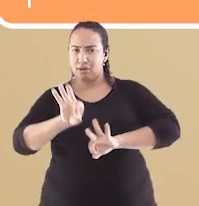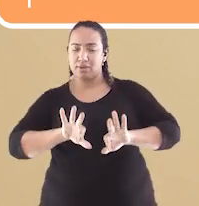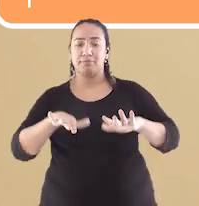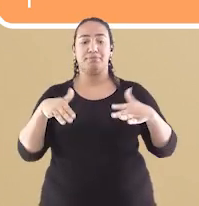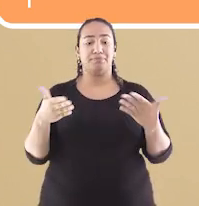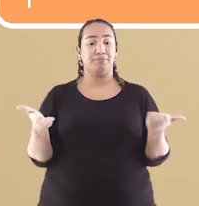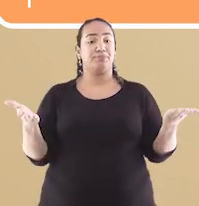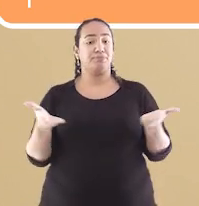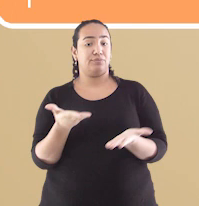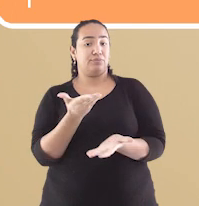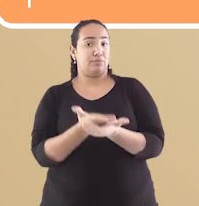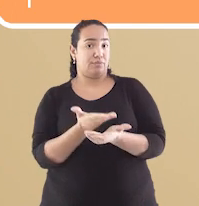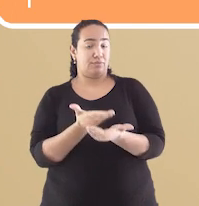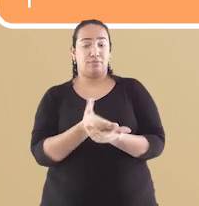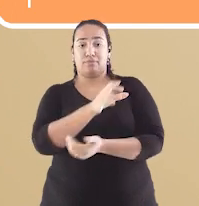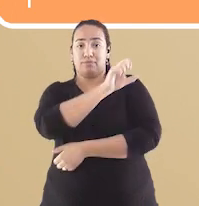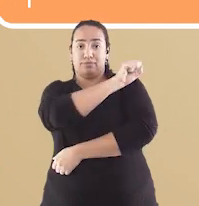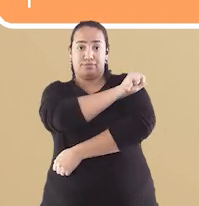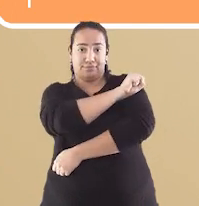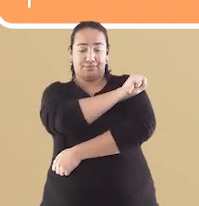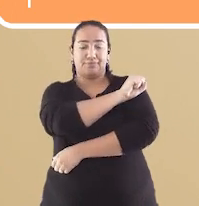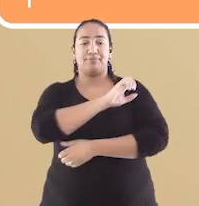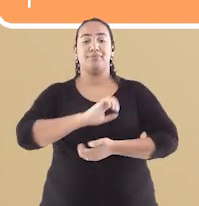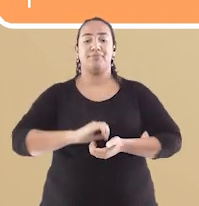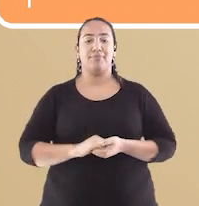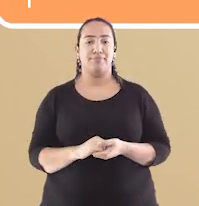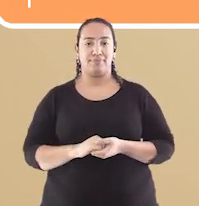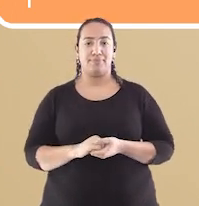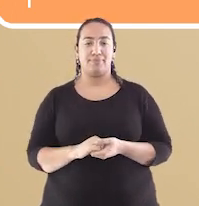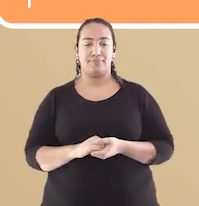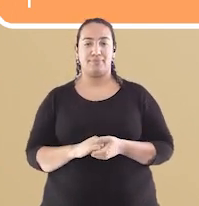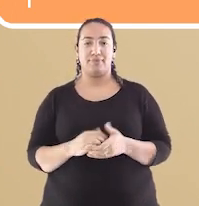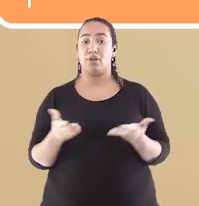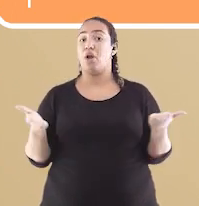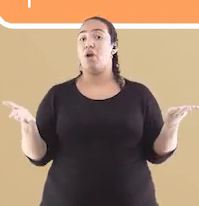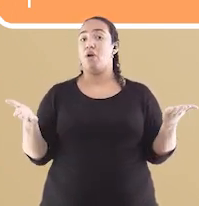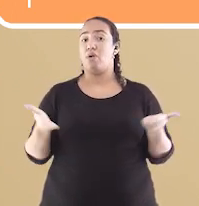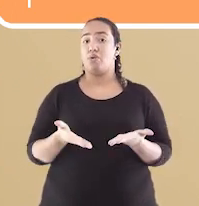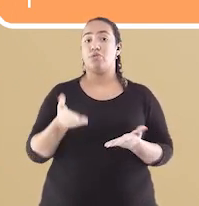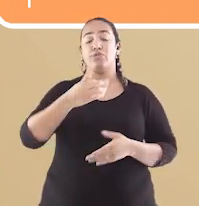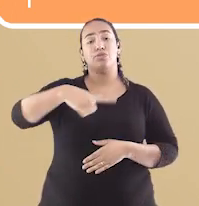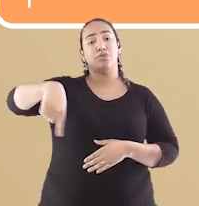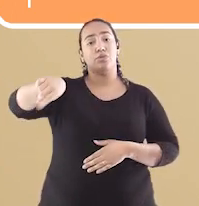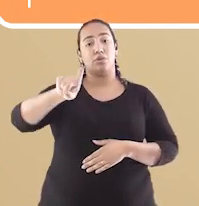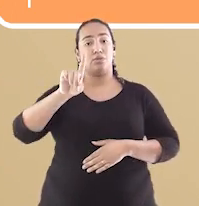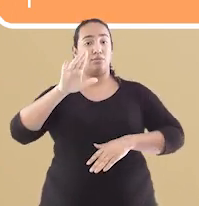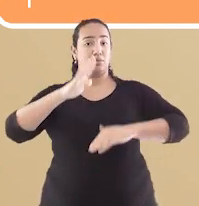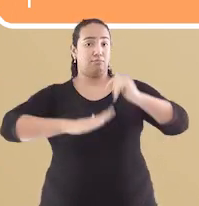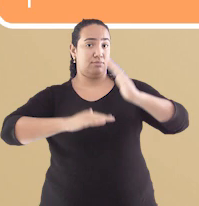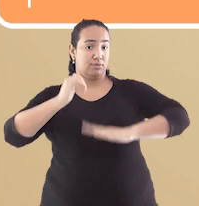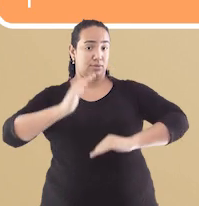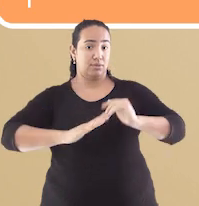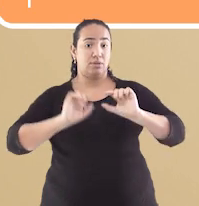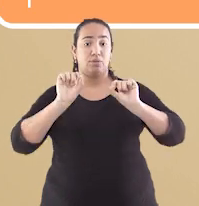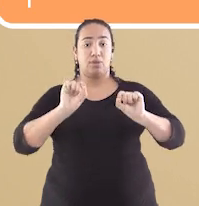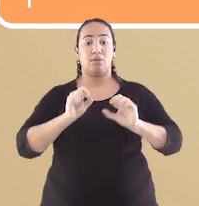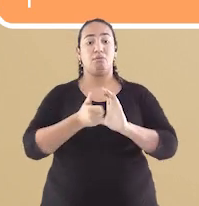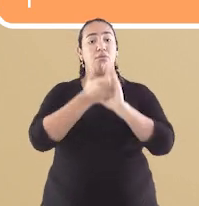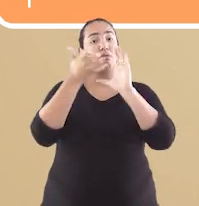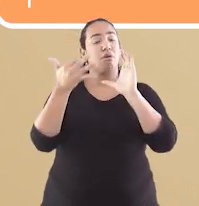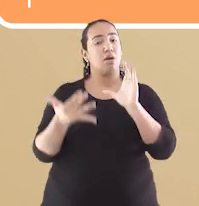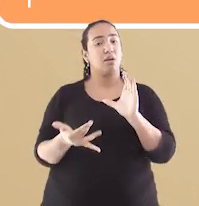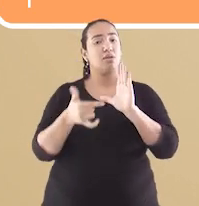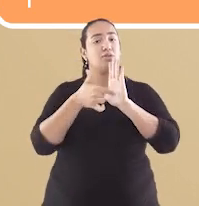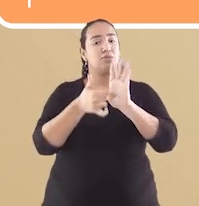essa é uma aula do oitavo ano dos anos finais. Hoje vamos trabalhar com a habilidade que caracteriza